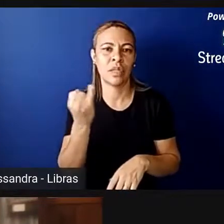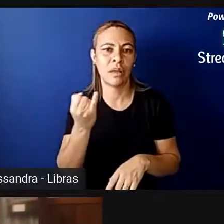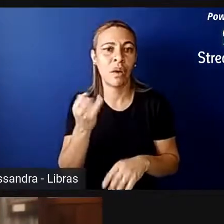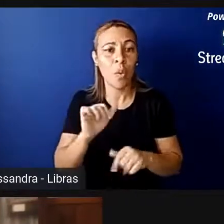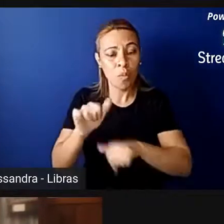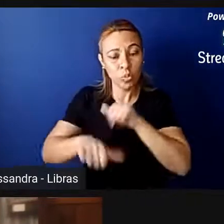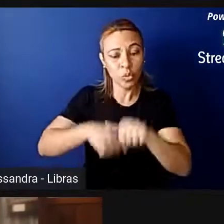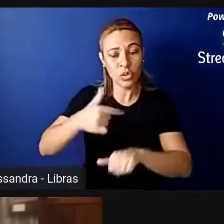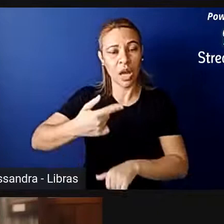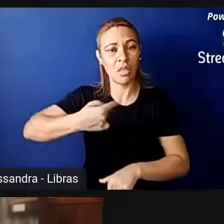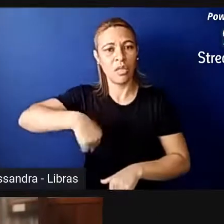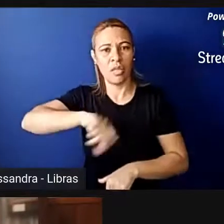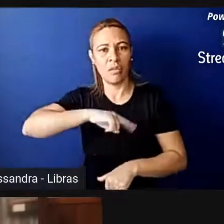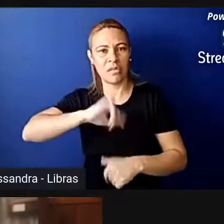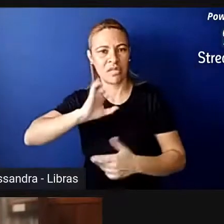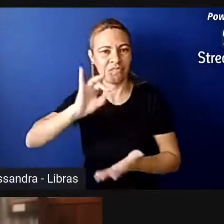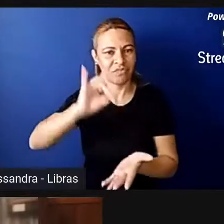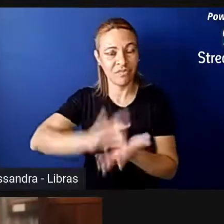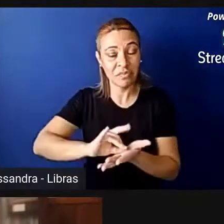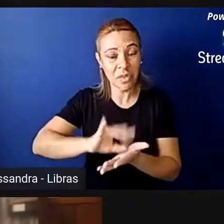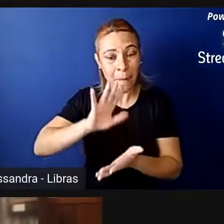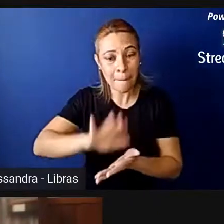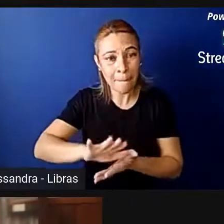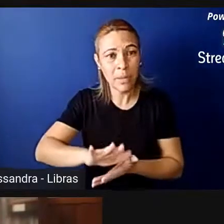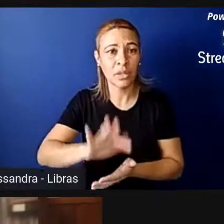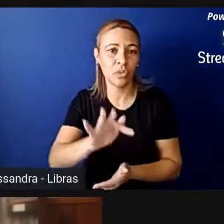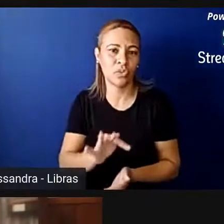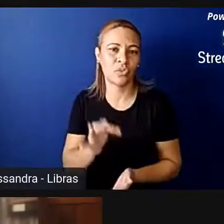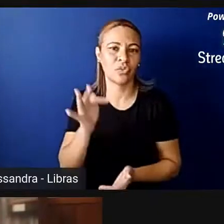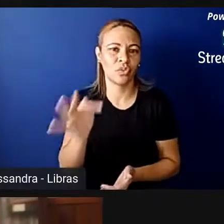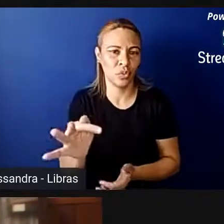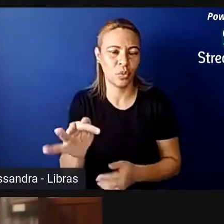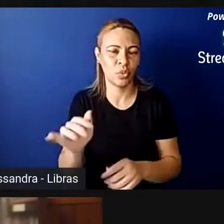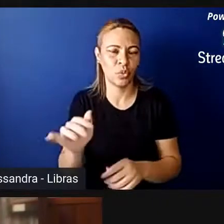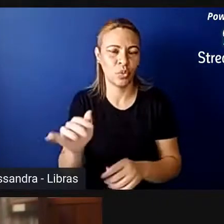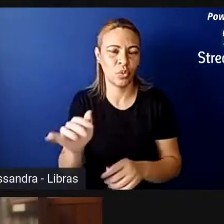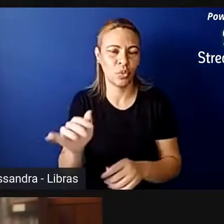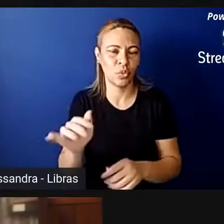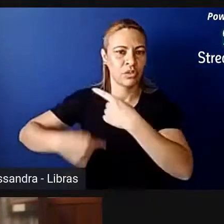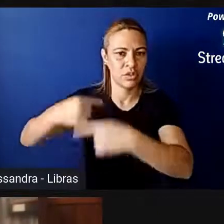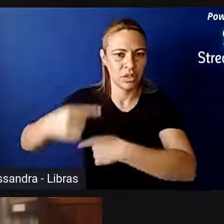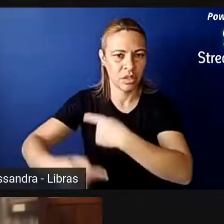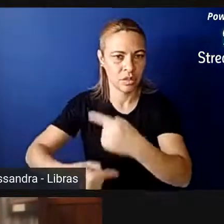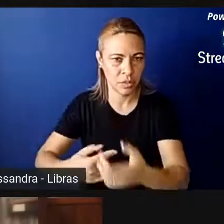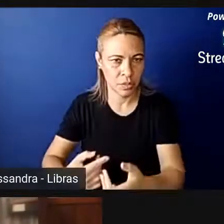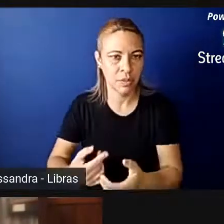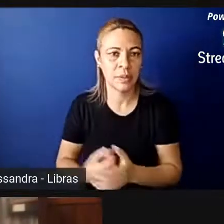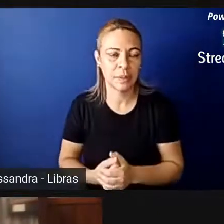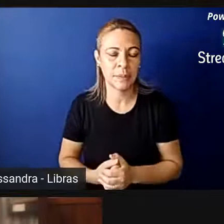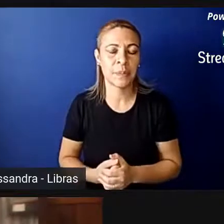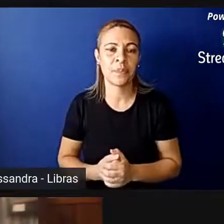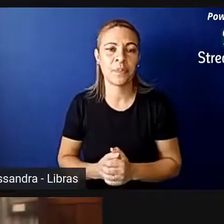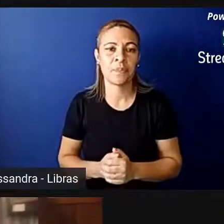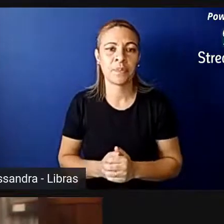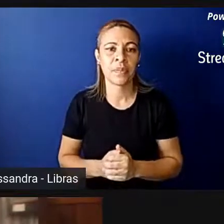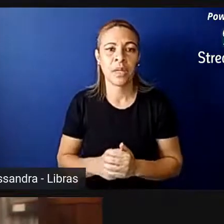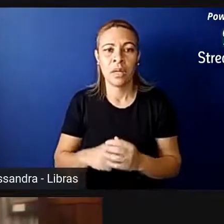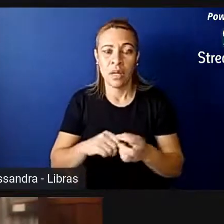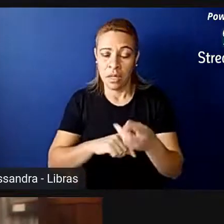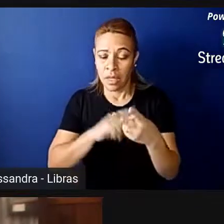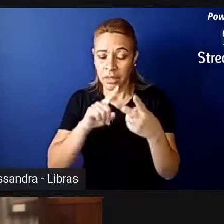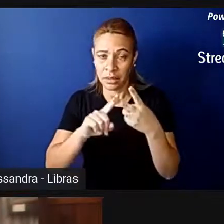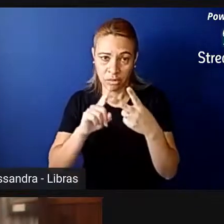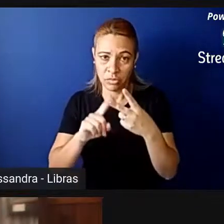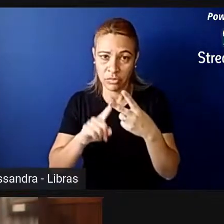realidade hoje, mas a nossa realidade do pro futuro, para as futuras gerações. Uma segunda medida que eu acho